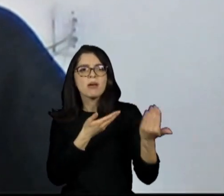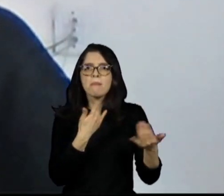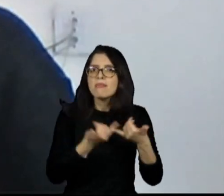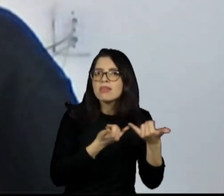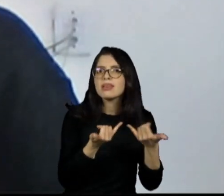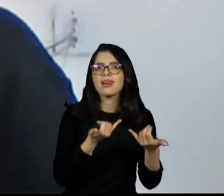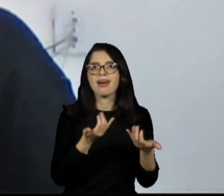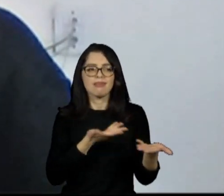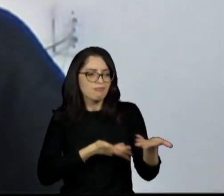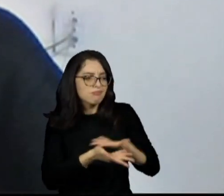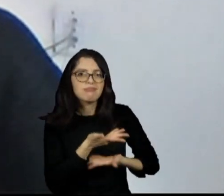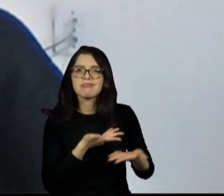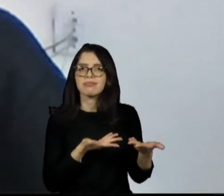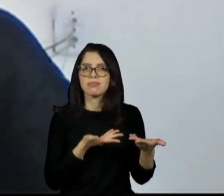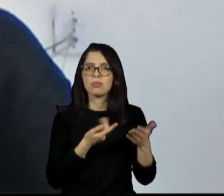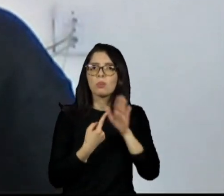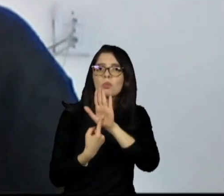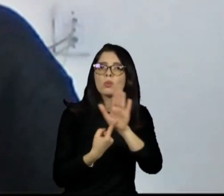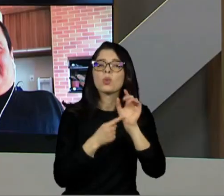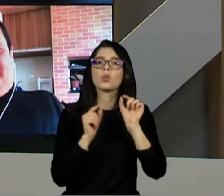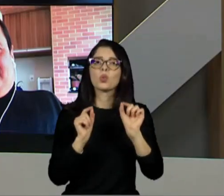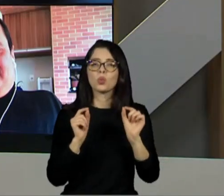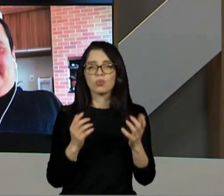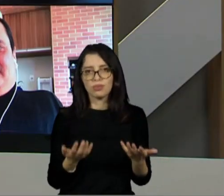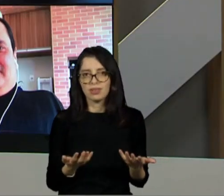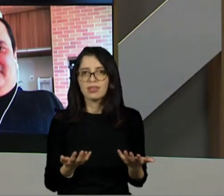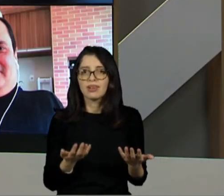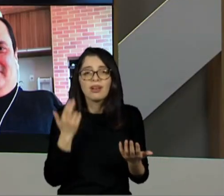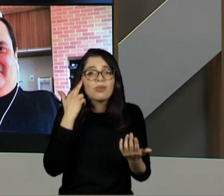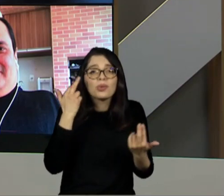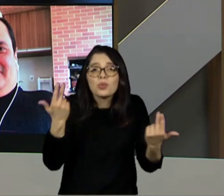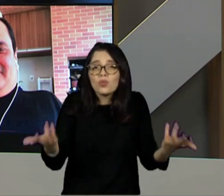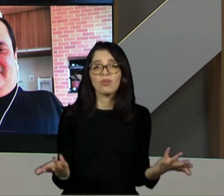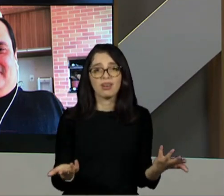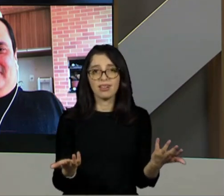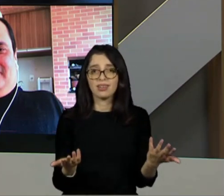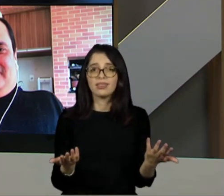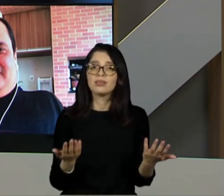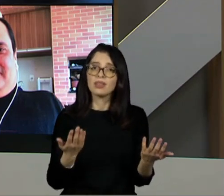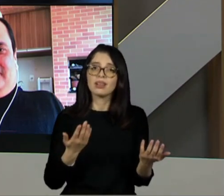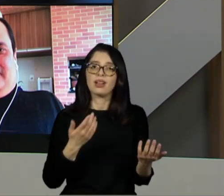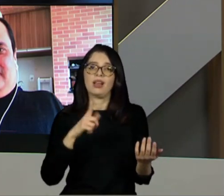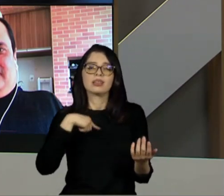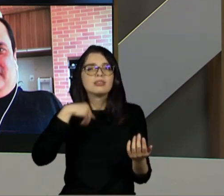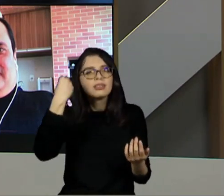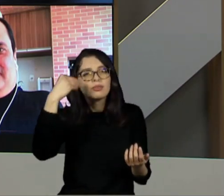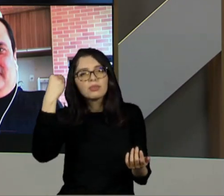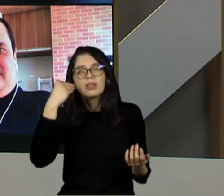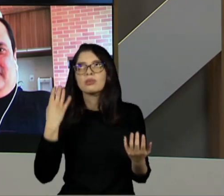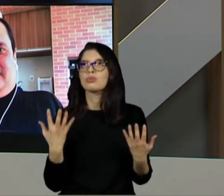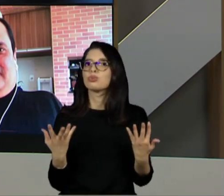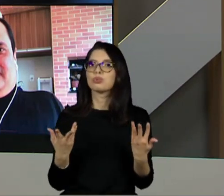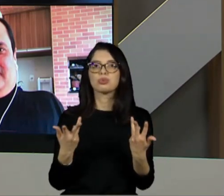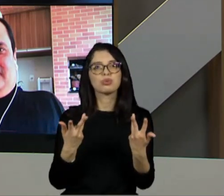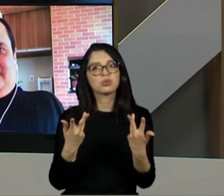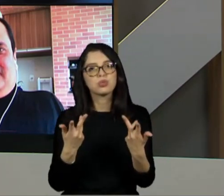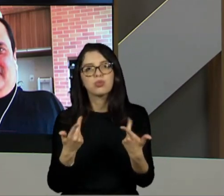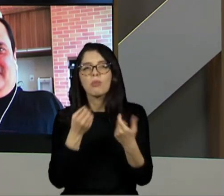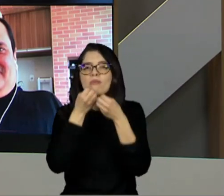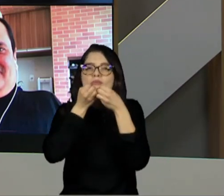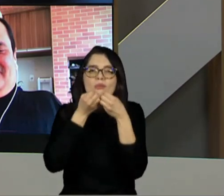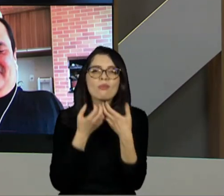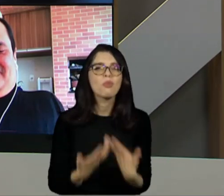brinque, que você mostre as coisas. E isso tem sido, para mim, uma das coisas que tem feito mais